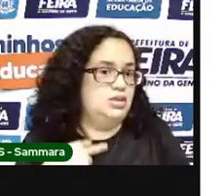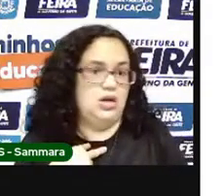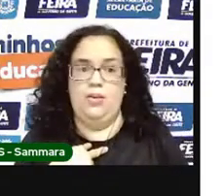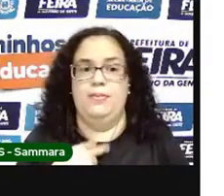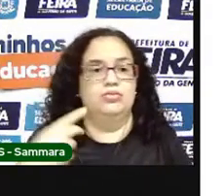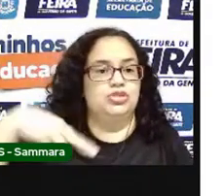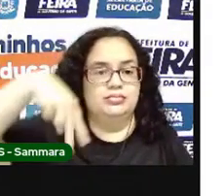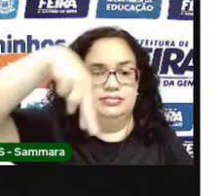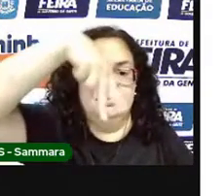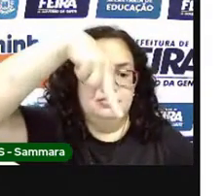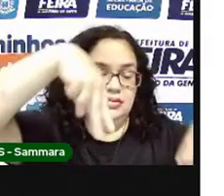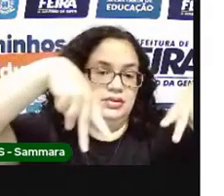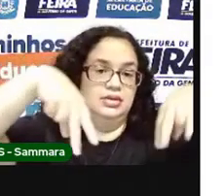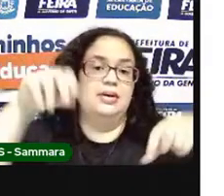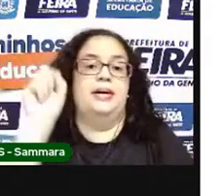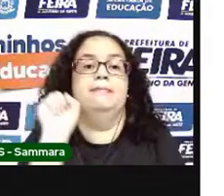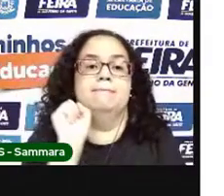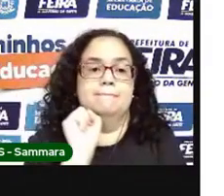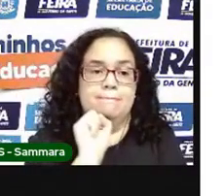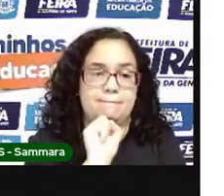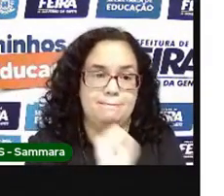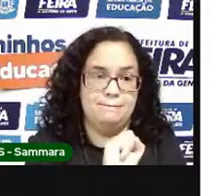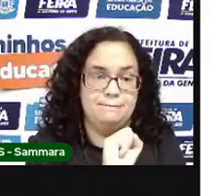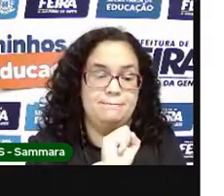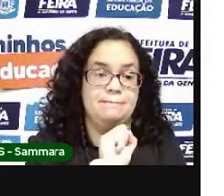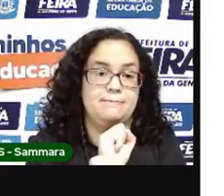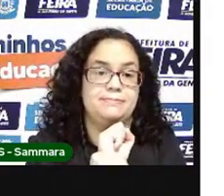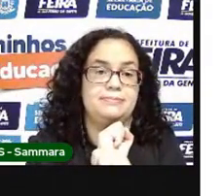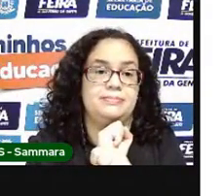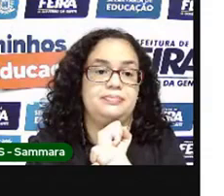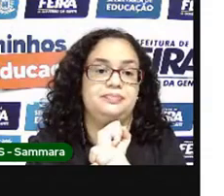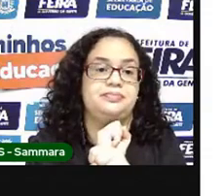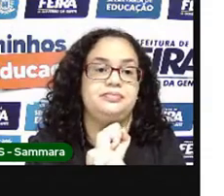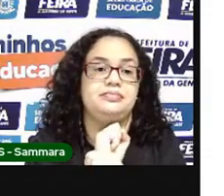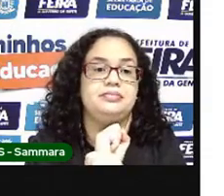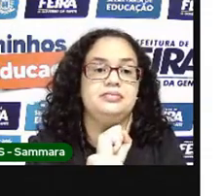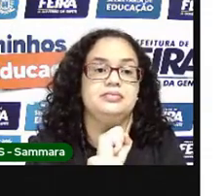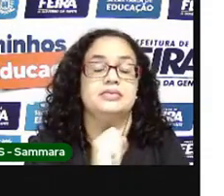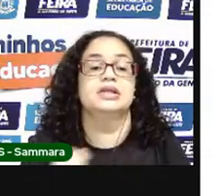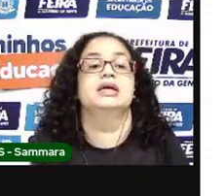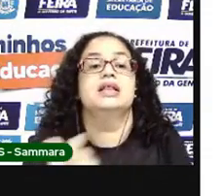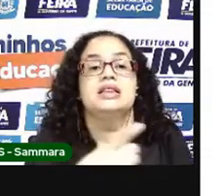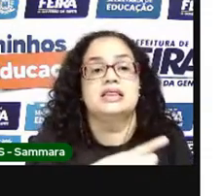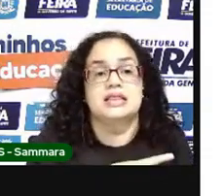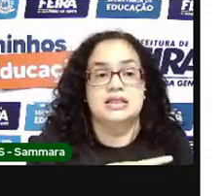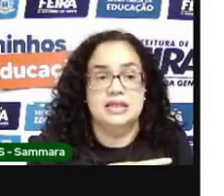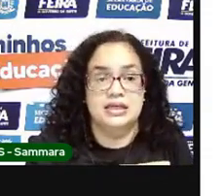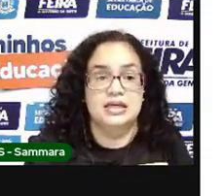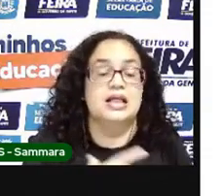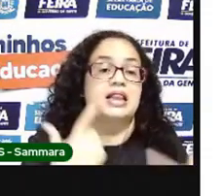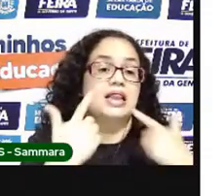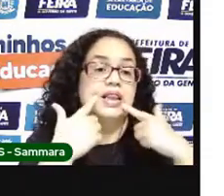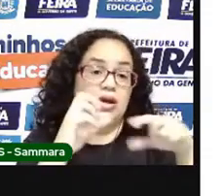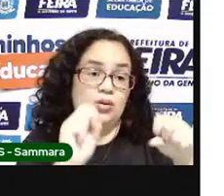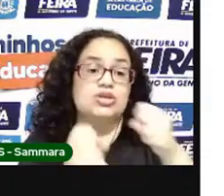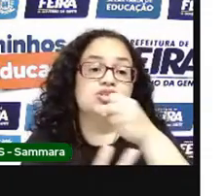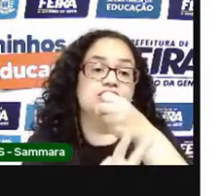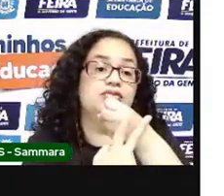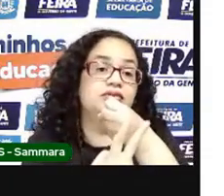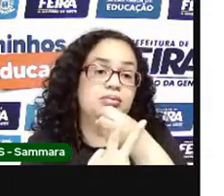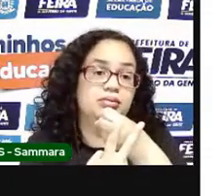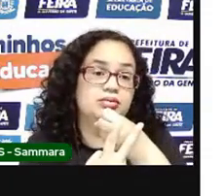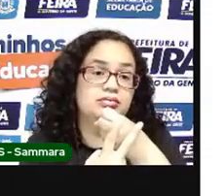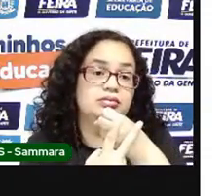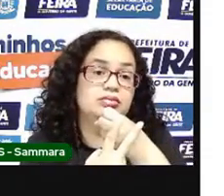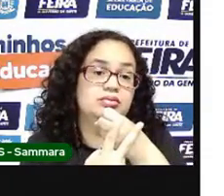Tem que parar. Então, esse pare aqui, nós temos uma linguagem verbal. Por quê?